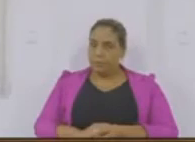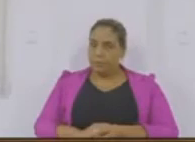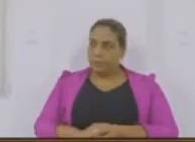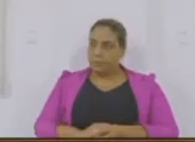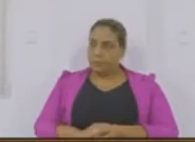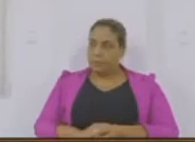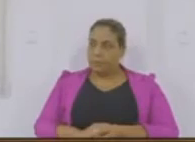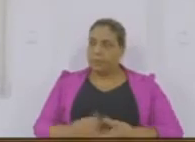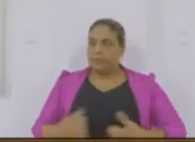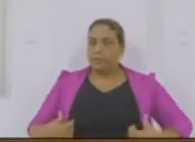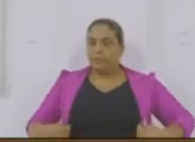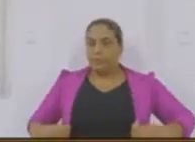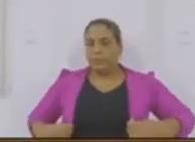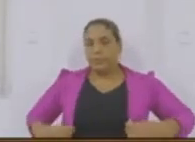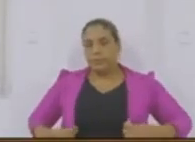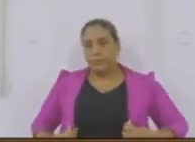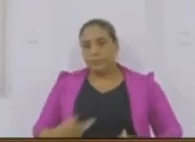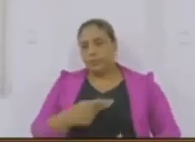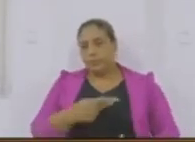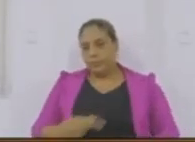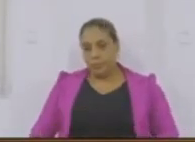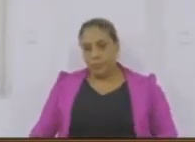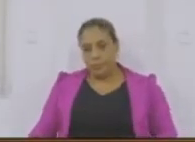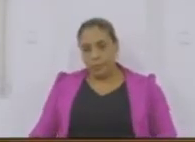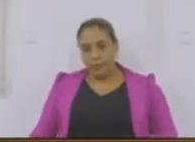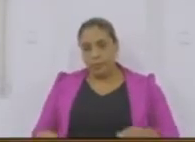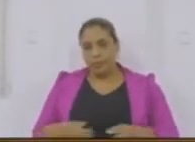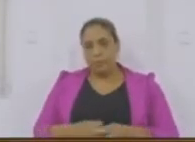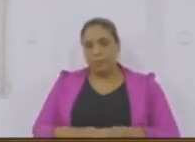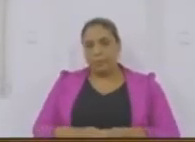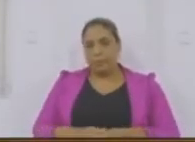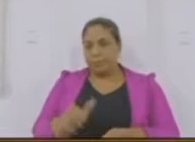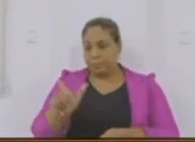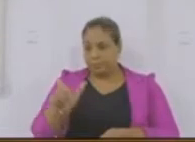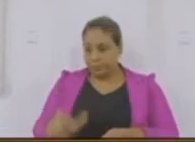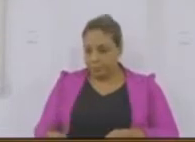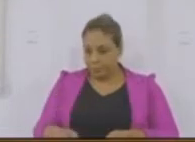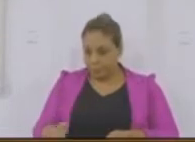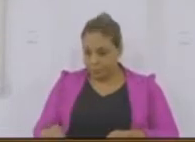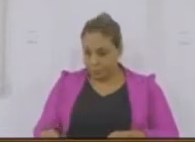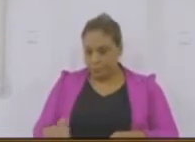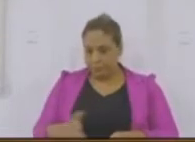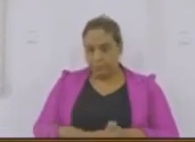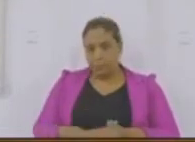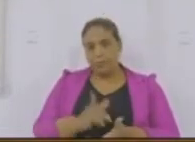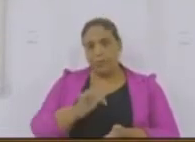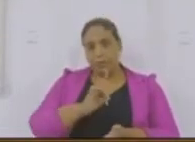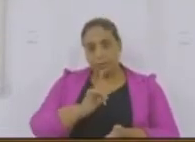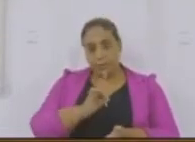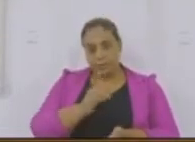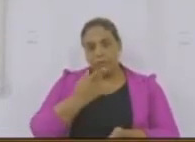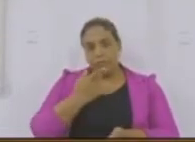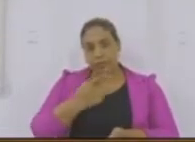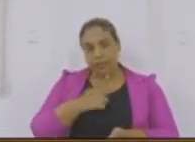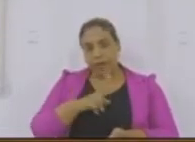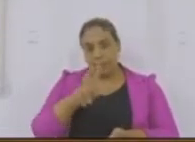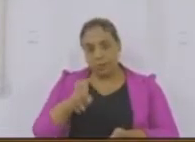Presidente, a Vossa Excelência tinha comentado aqui